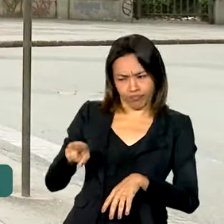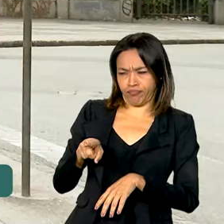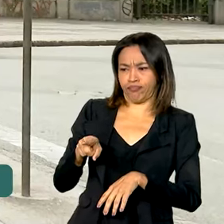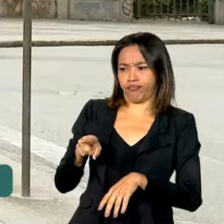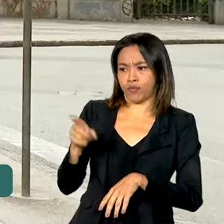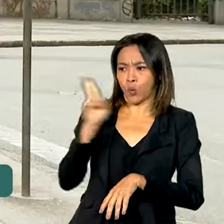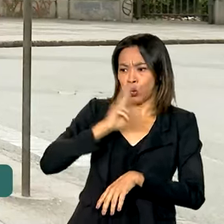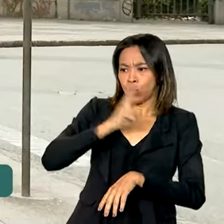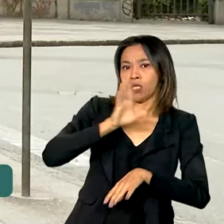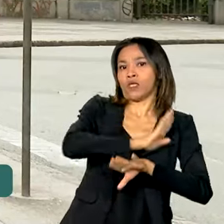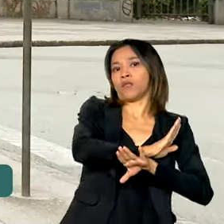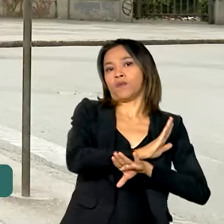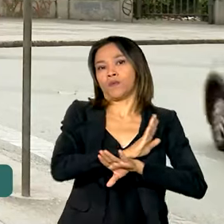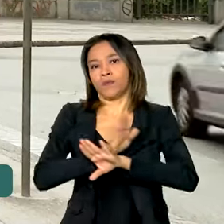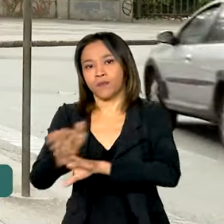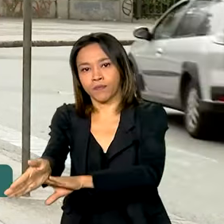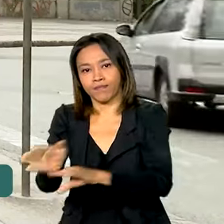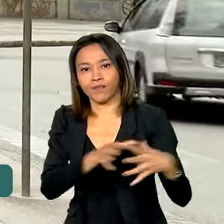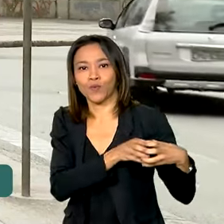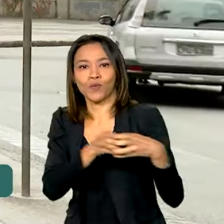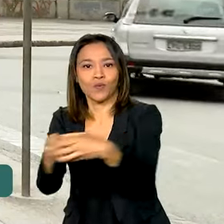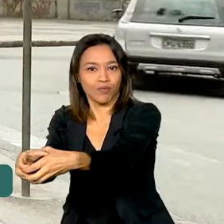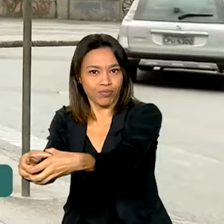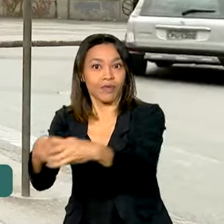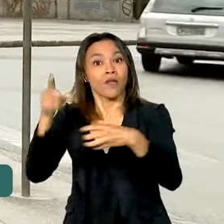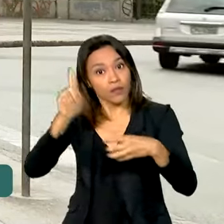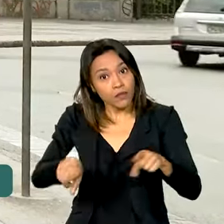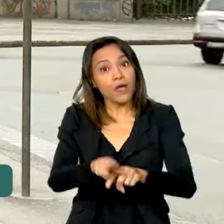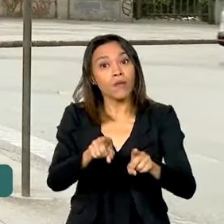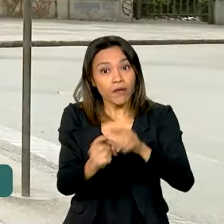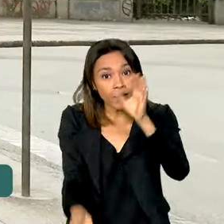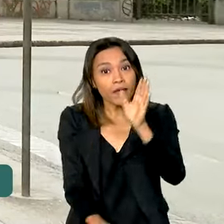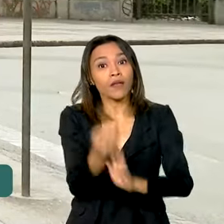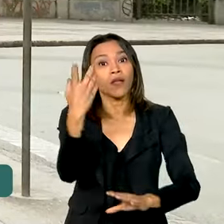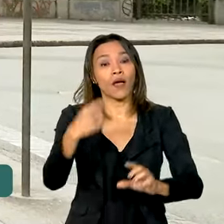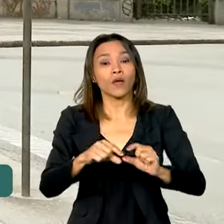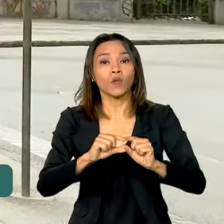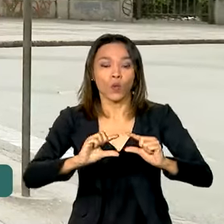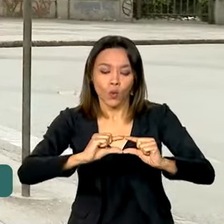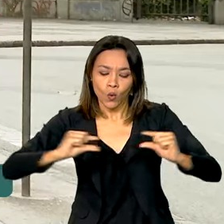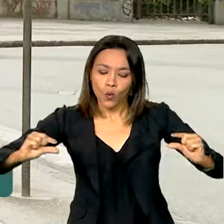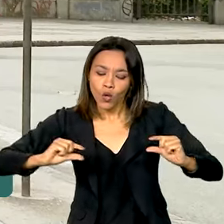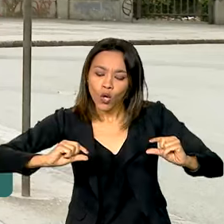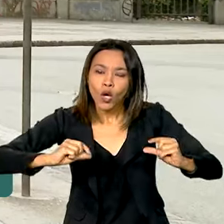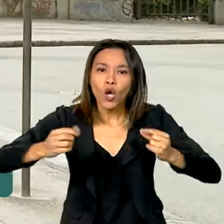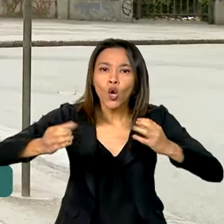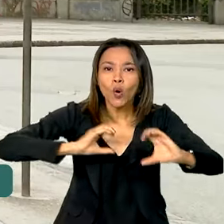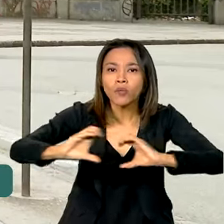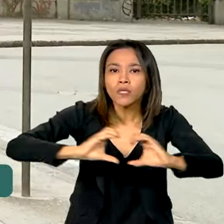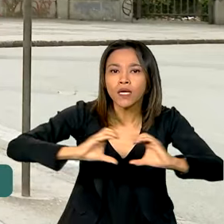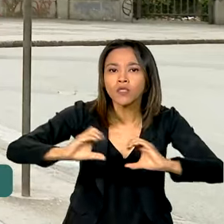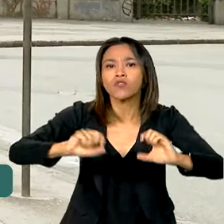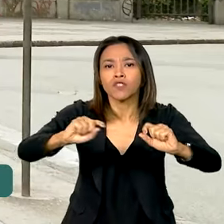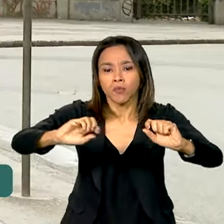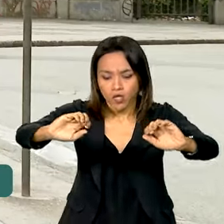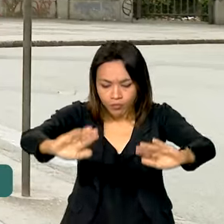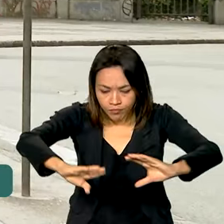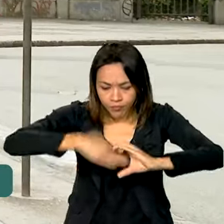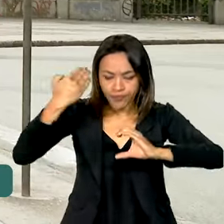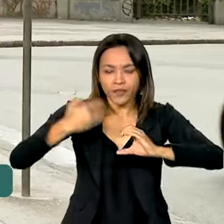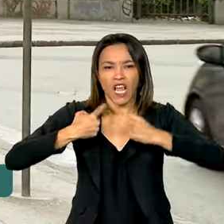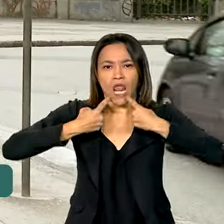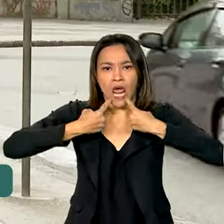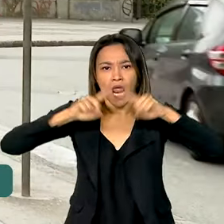emergências. Também vai ser criado um canal de comunicação onde, pelo telefone, as pessoas vão poder encaminhar denúncias de